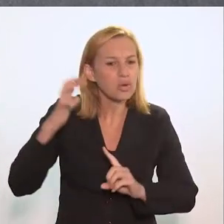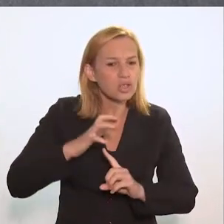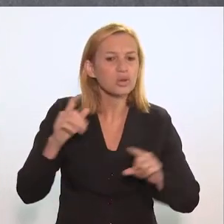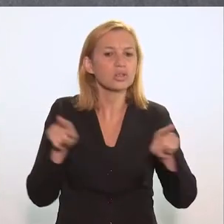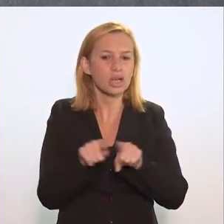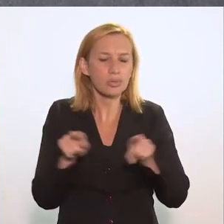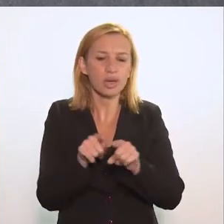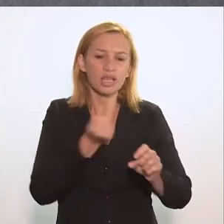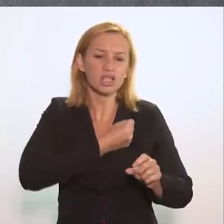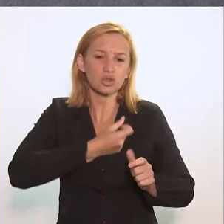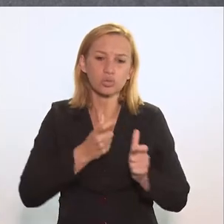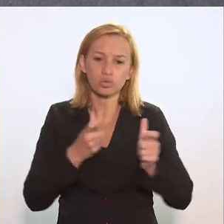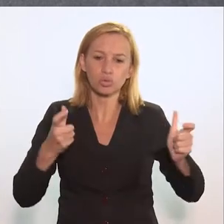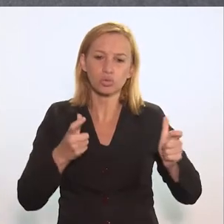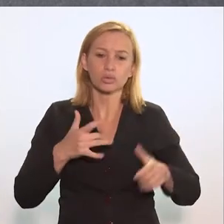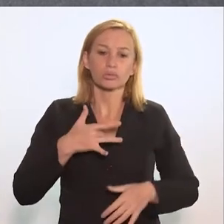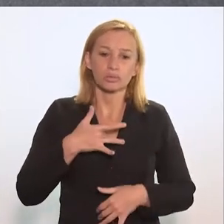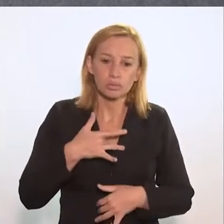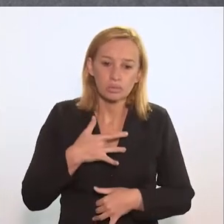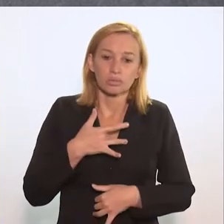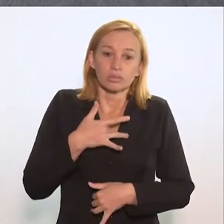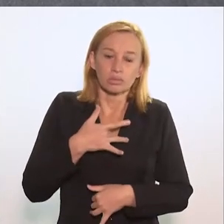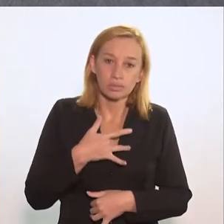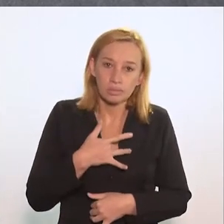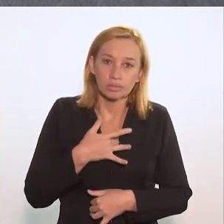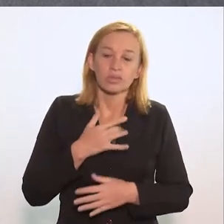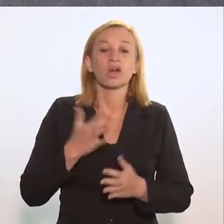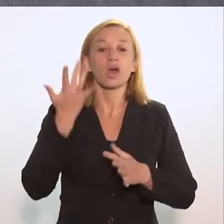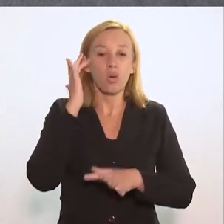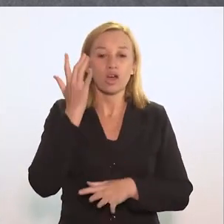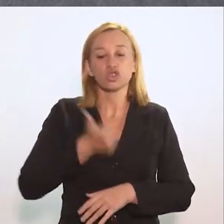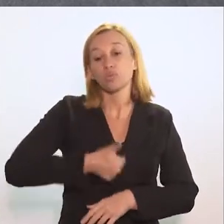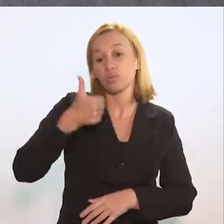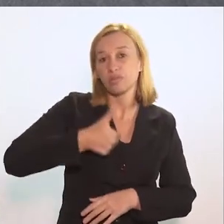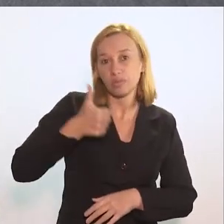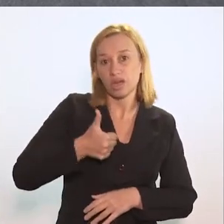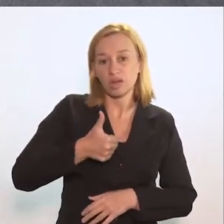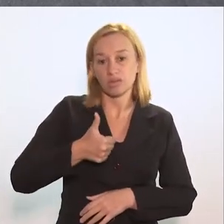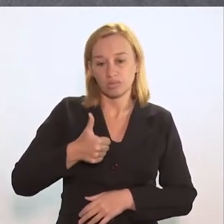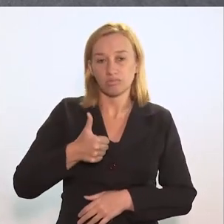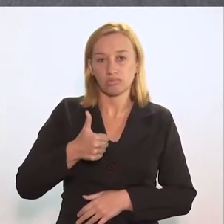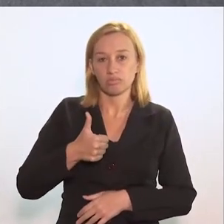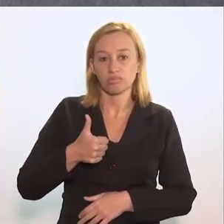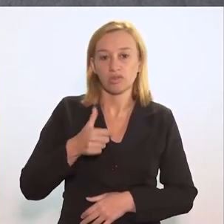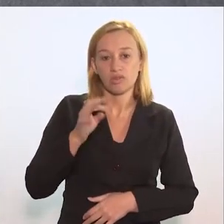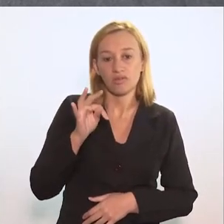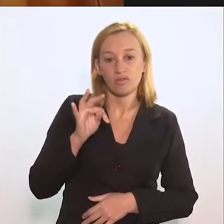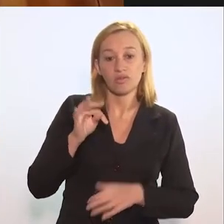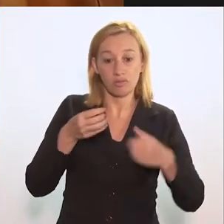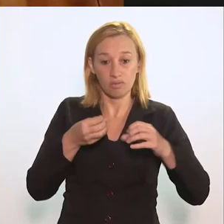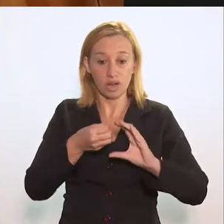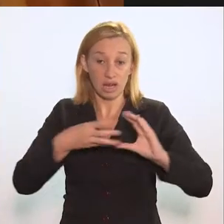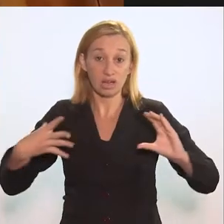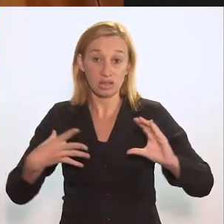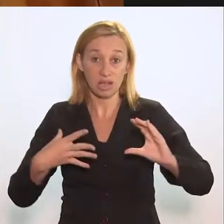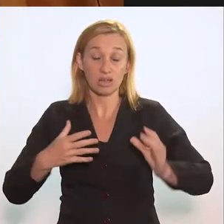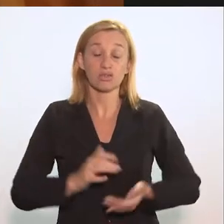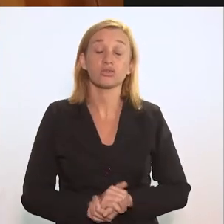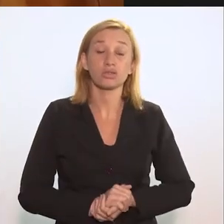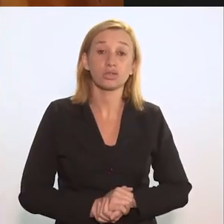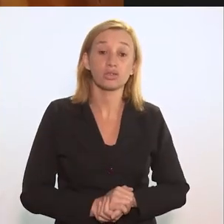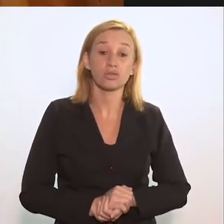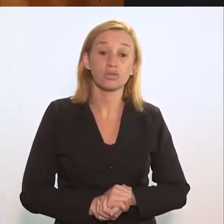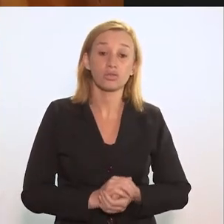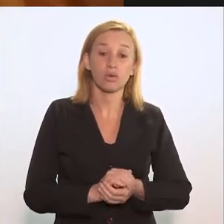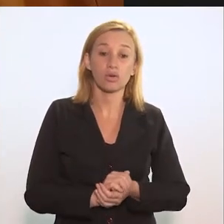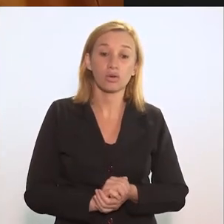influenciou também para esse aumento da tuberculose? Acho que o primeiro fator que a pandemia da Covid trouxe